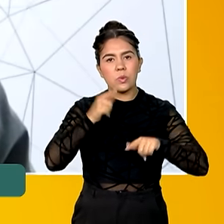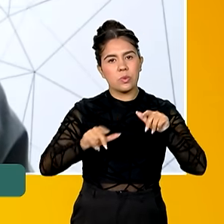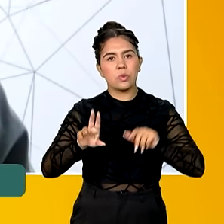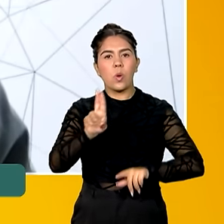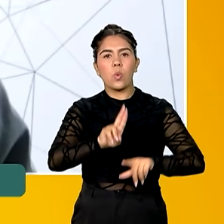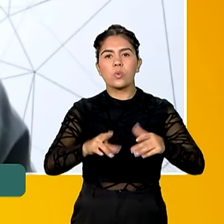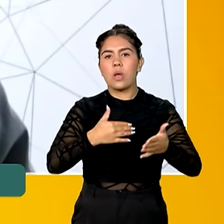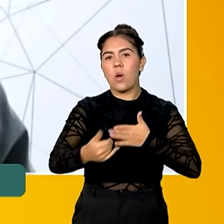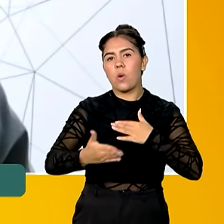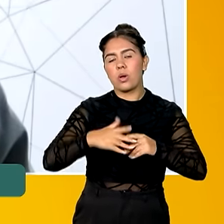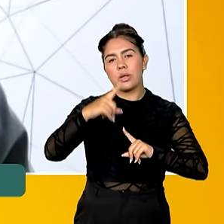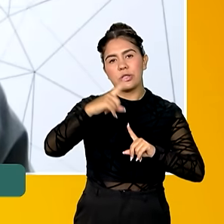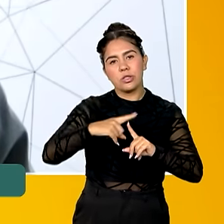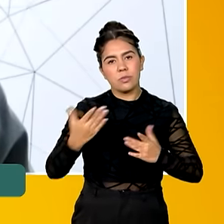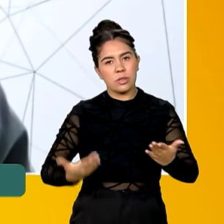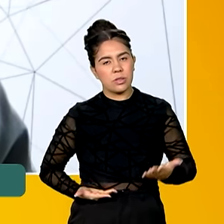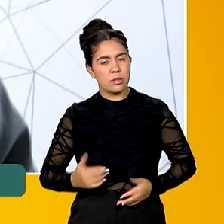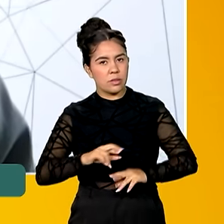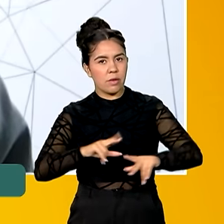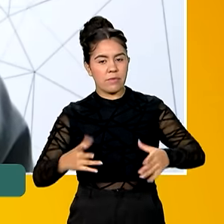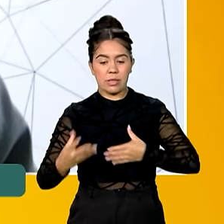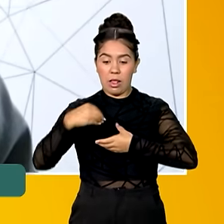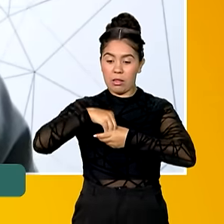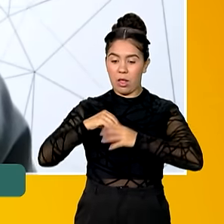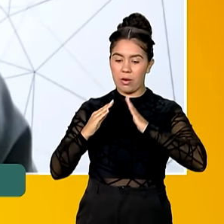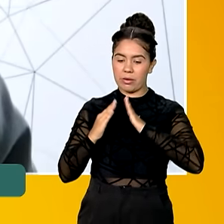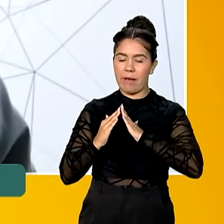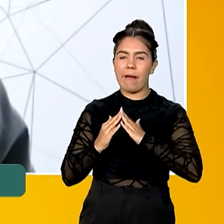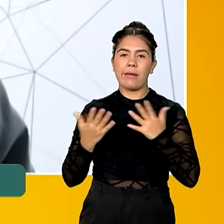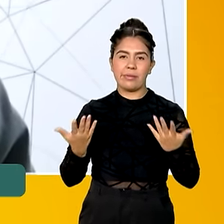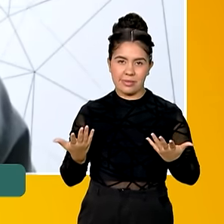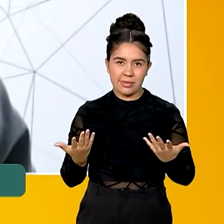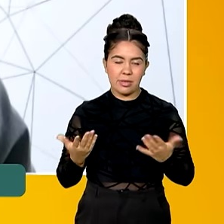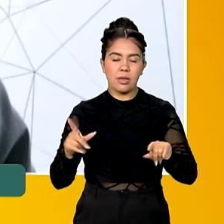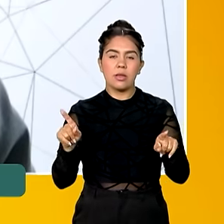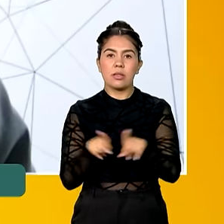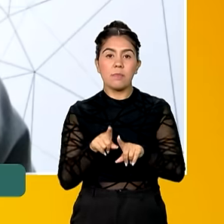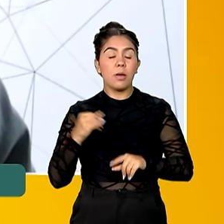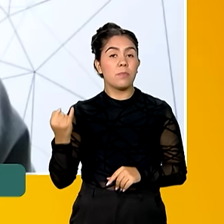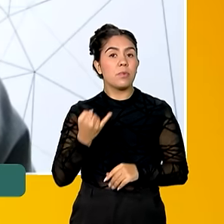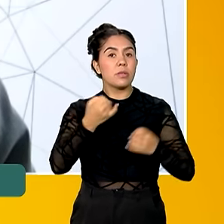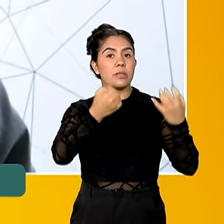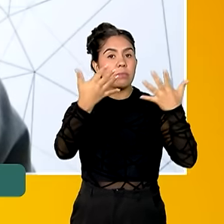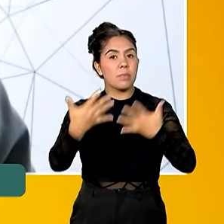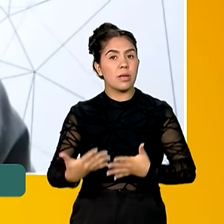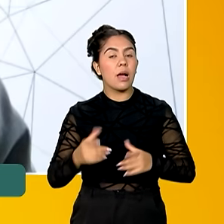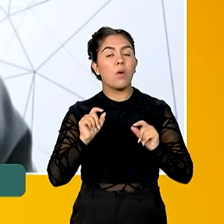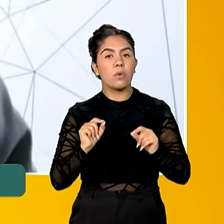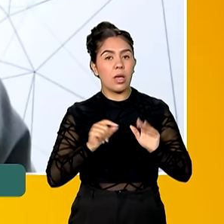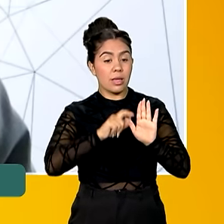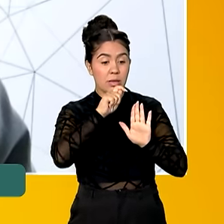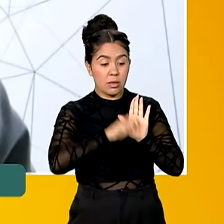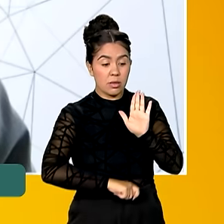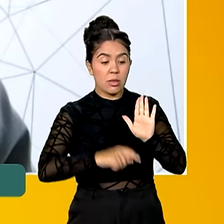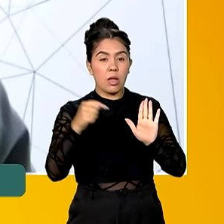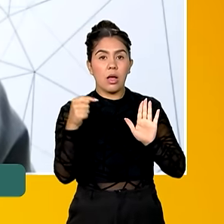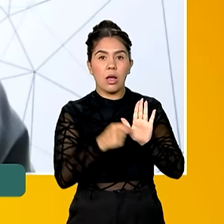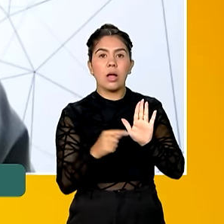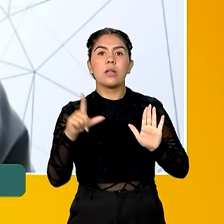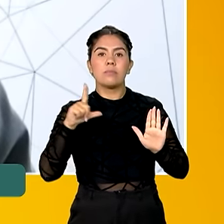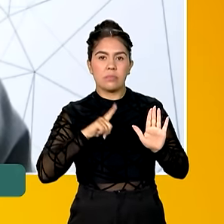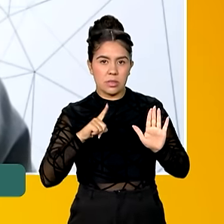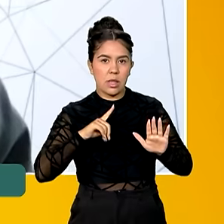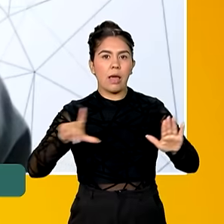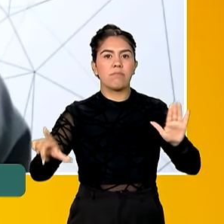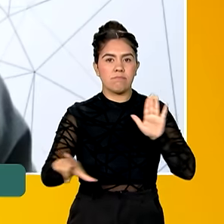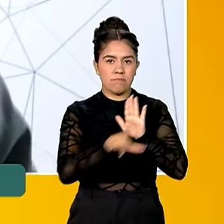qualquer serviço do conforto da sua casa. Então, é importante destacar que essa assinatura tem valor jurídico, ela tem valor